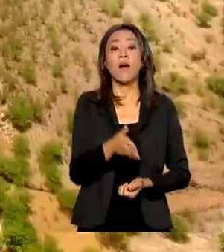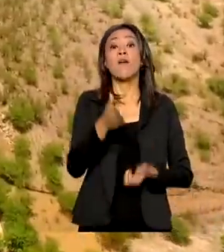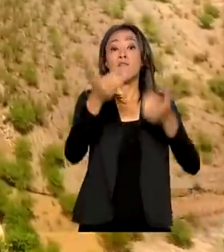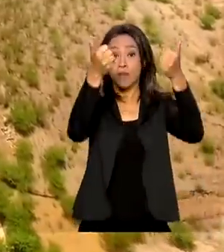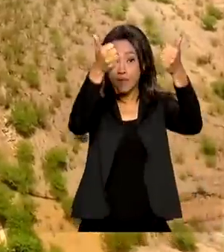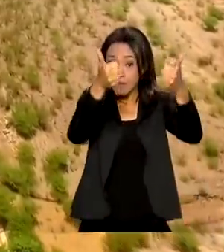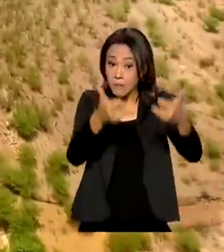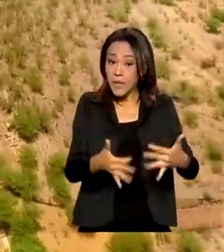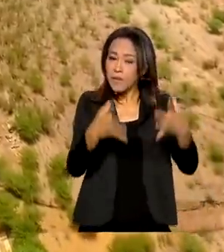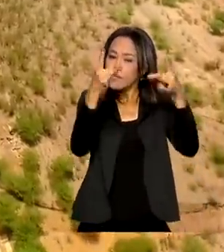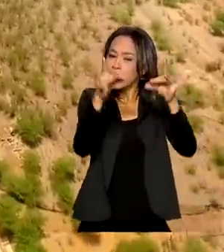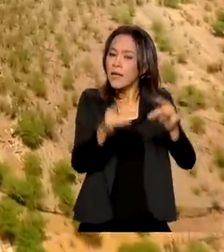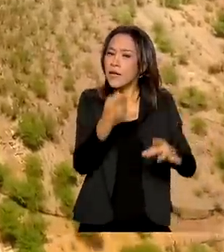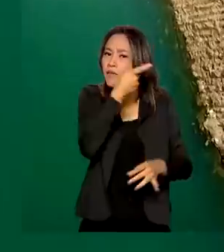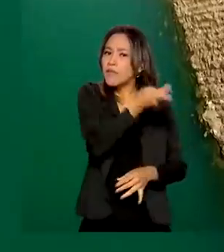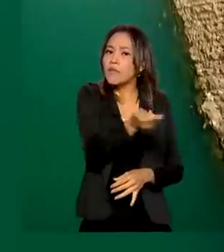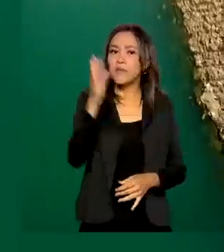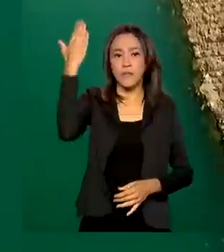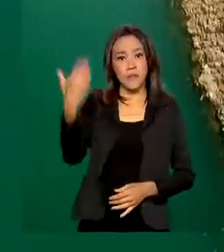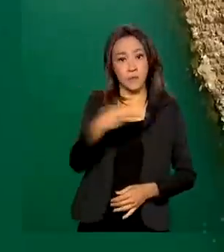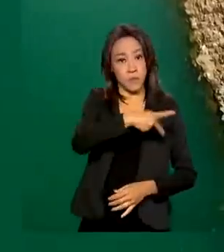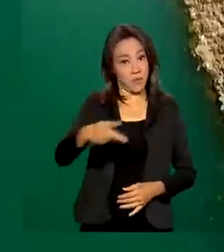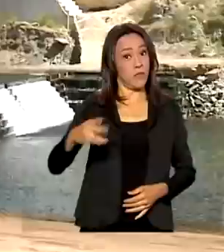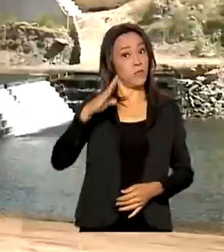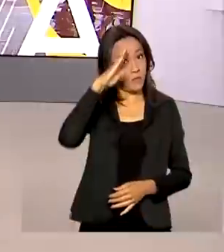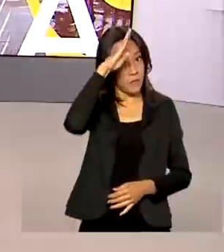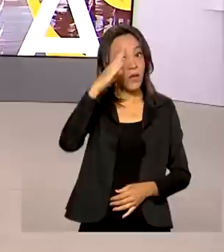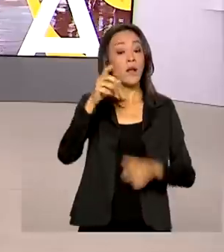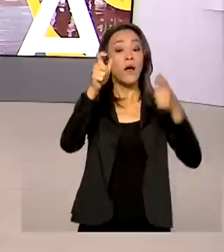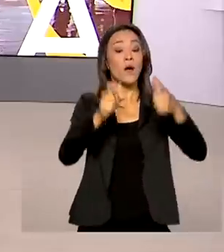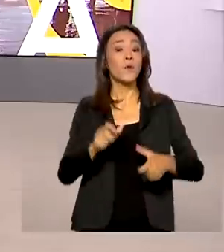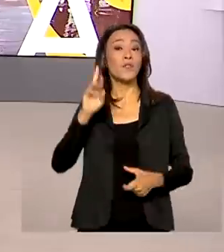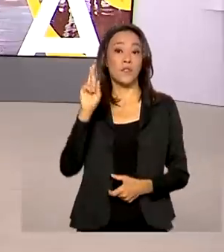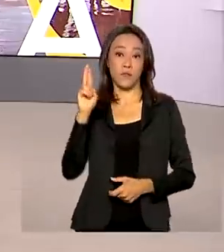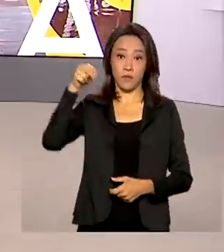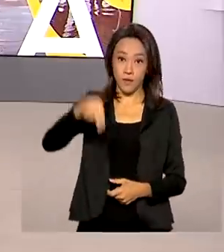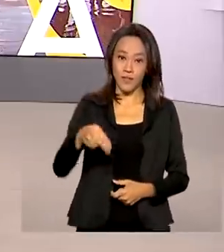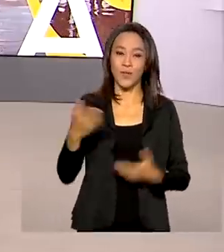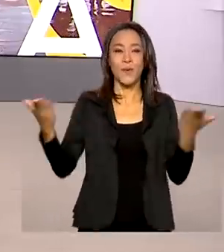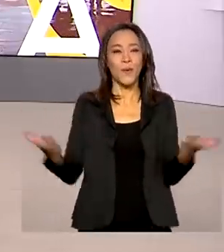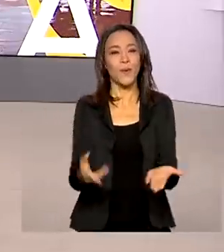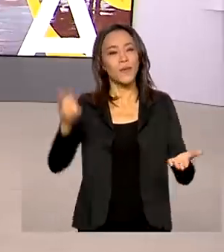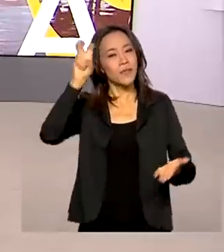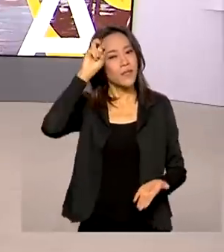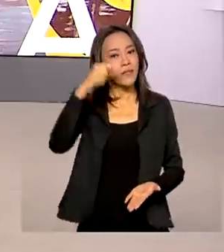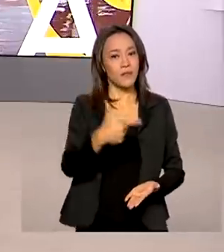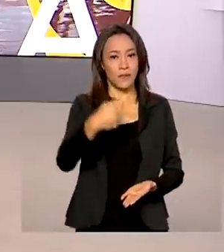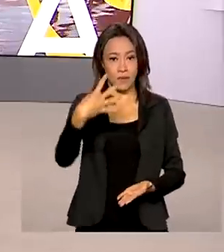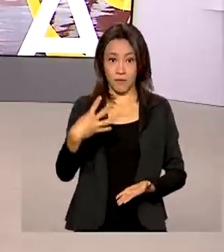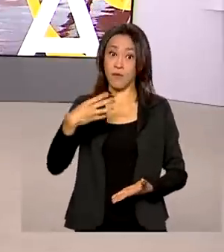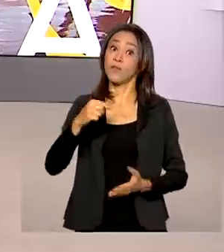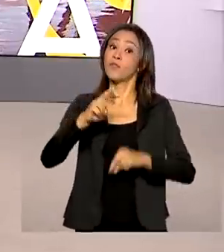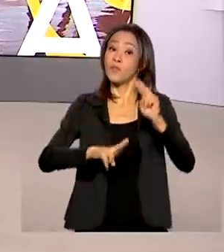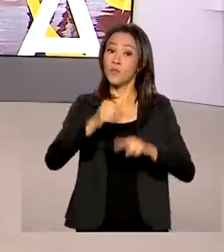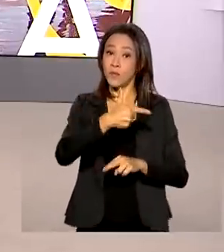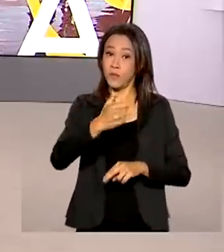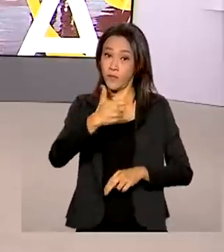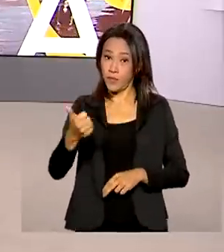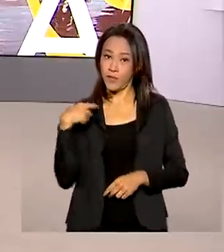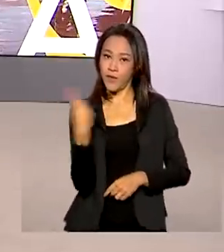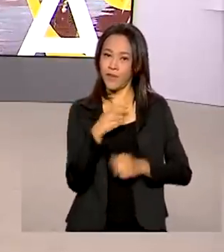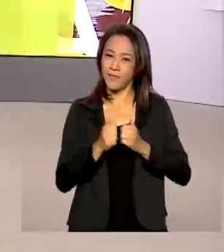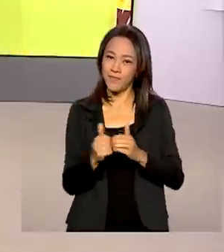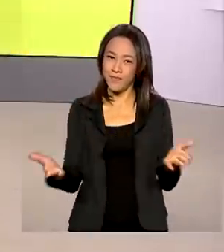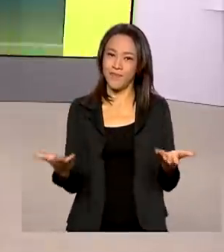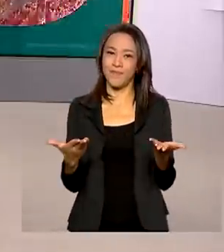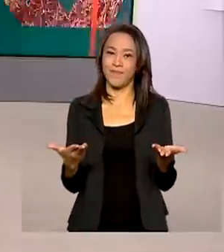visita do presidente Jair Bolsonaro ao Rio Grande do Norte. Quinta-feira, 24 de junho de 2021, o Brasil em Dia está